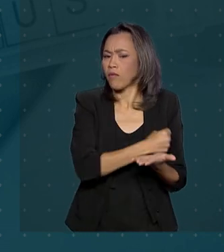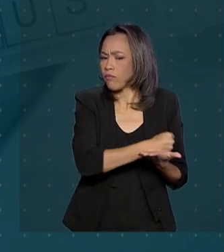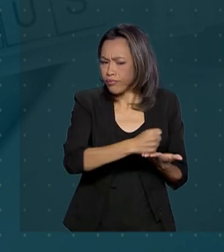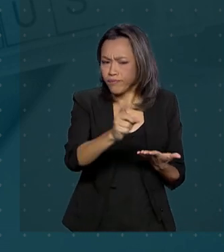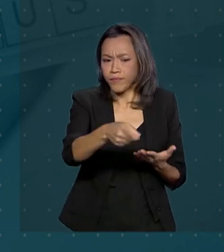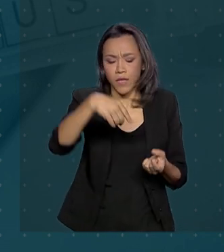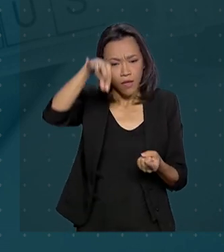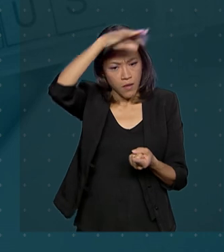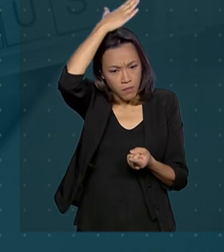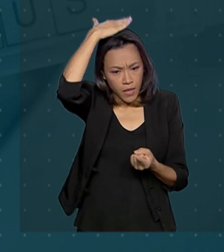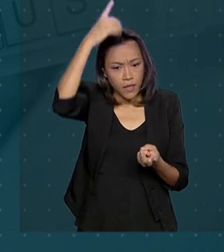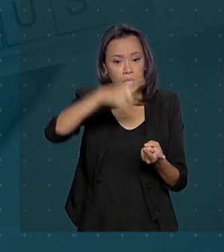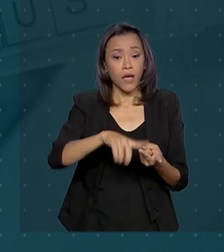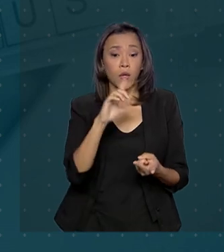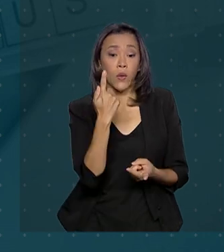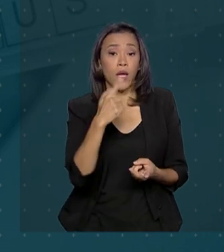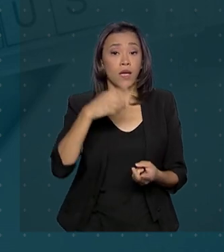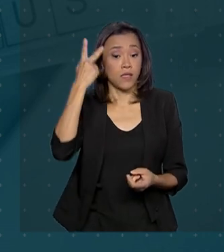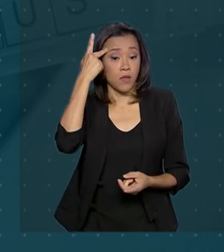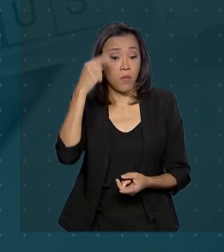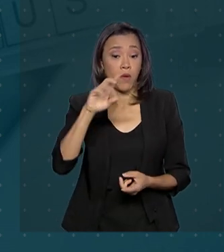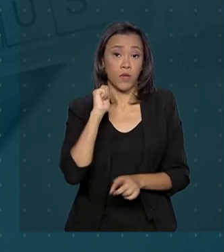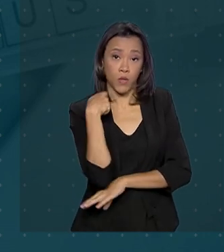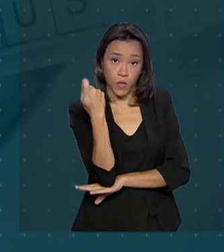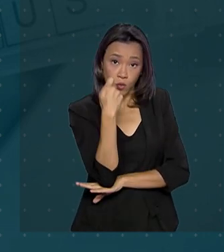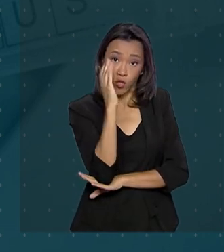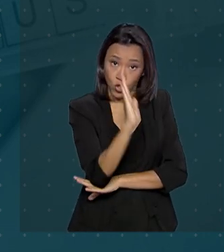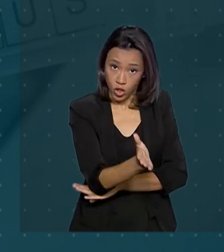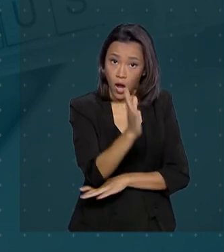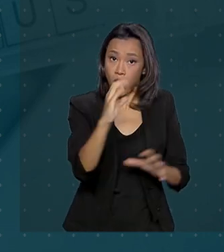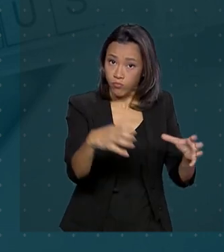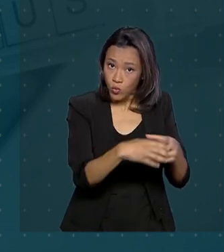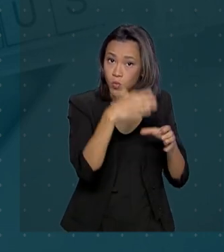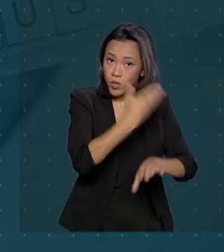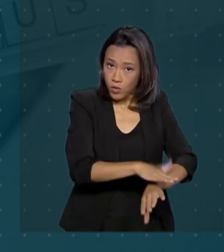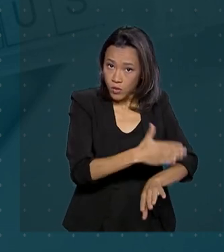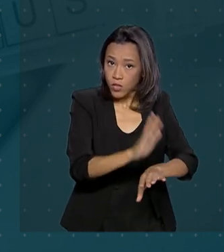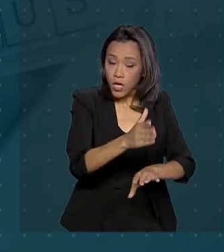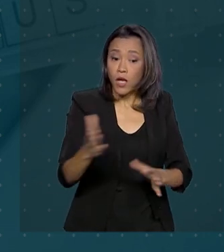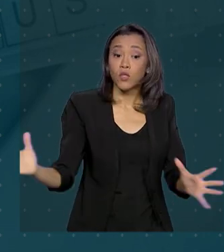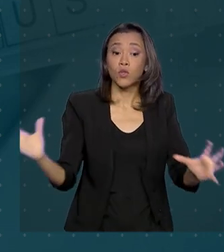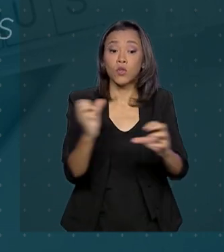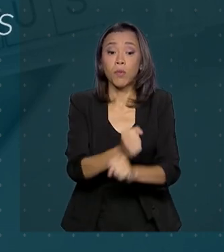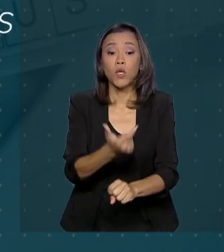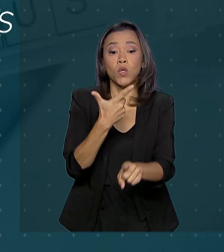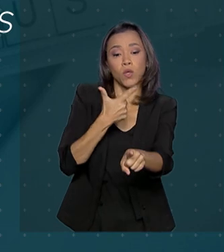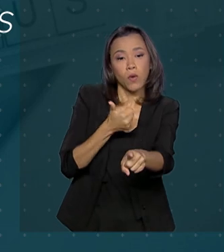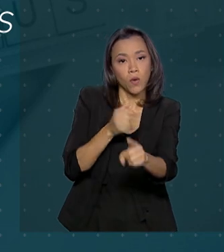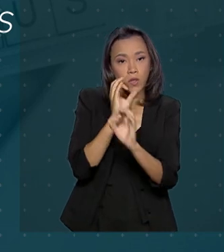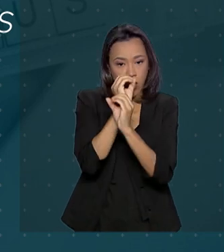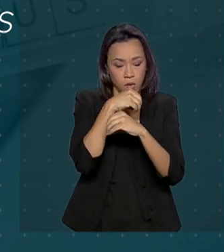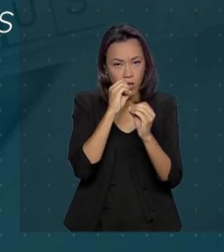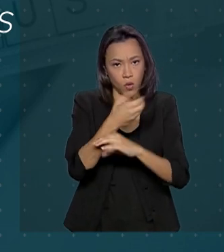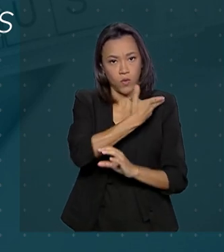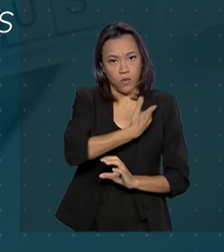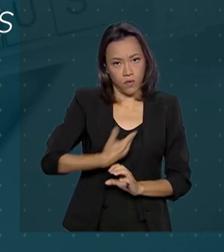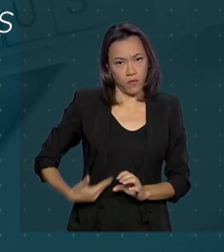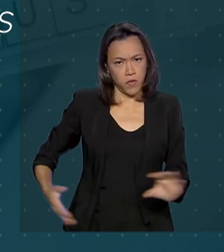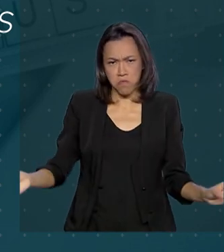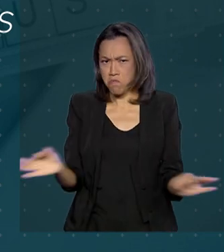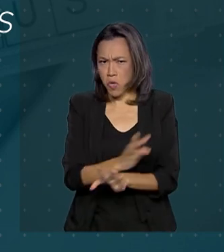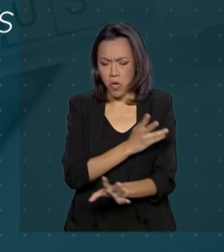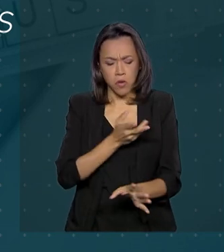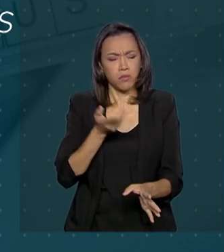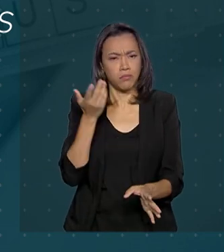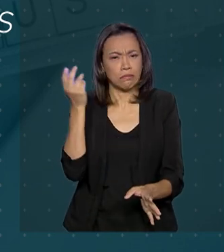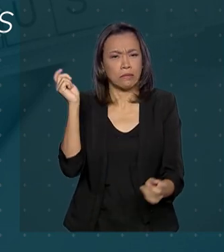São Paulo, Goiás e do Rio Grande do Sul. Com isso, chega a doze o número de laboratórios públicos aptos a realizar os